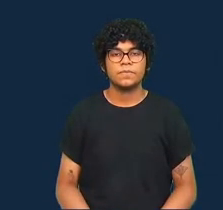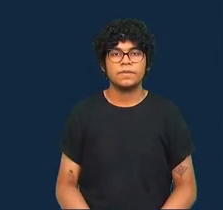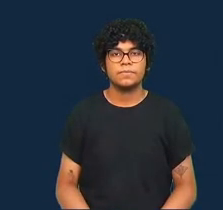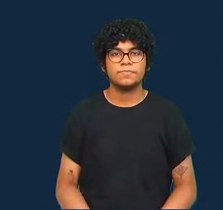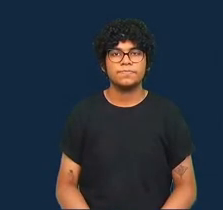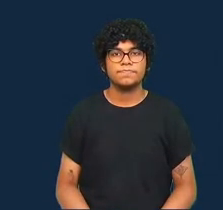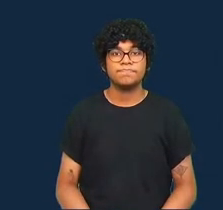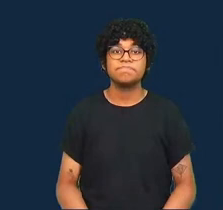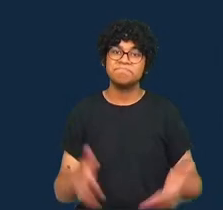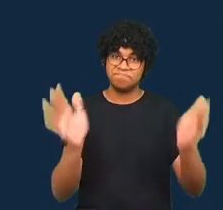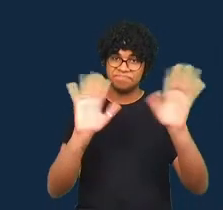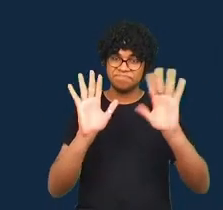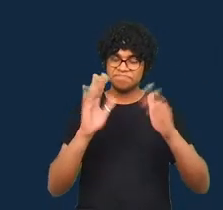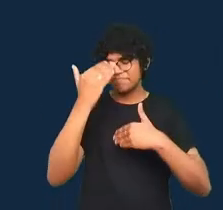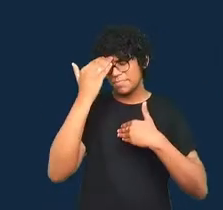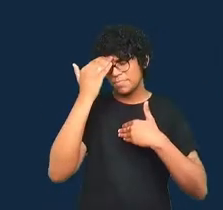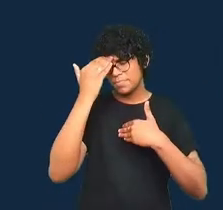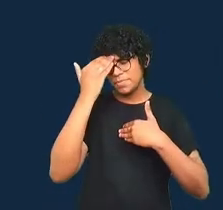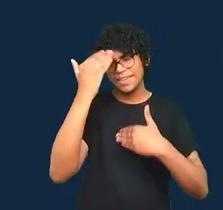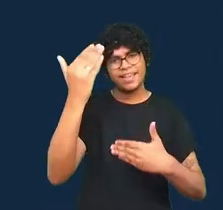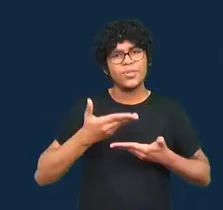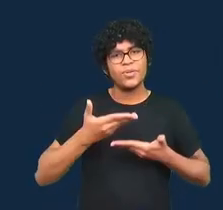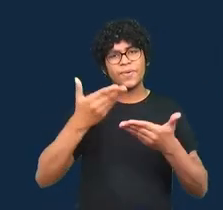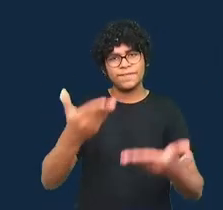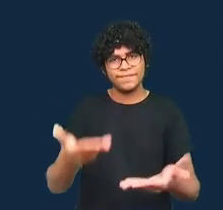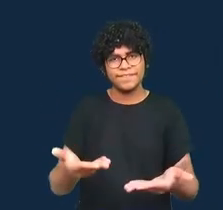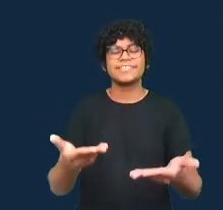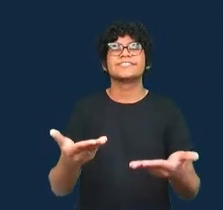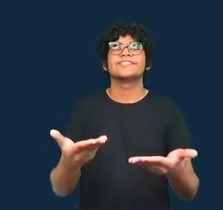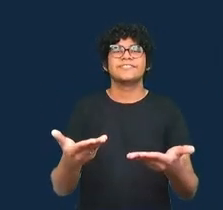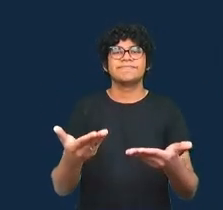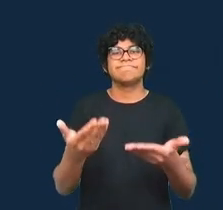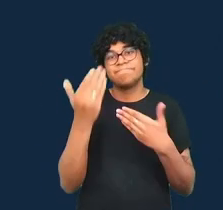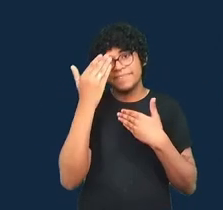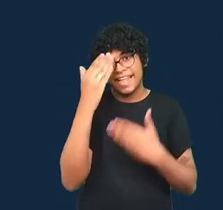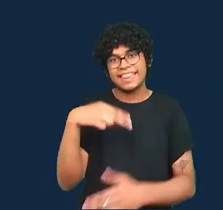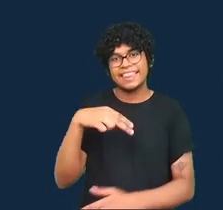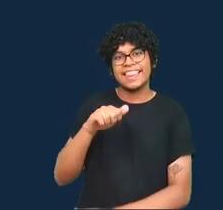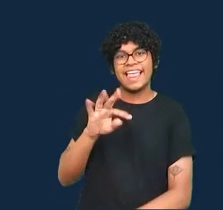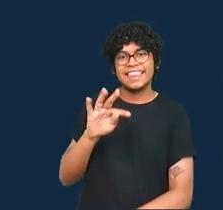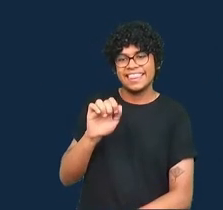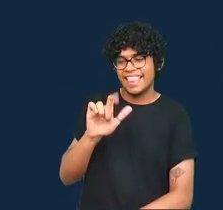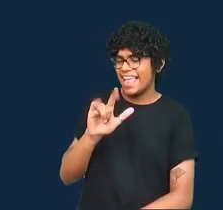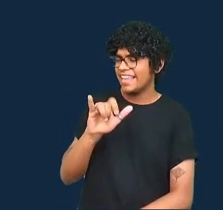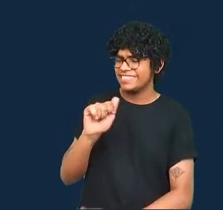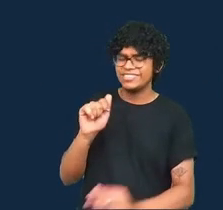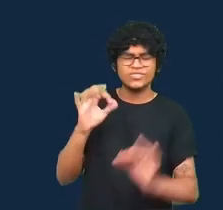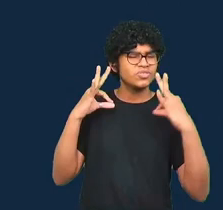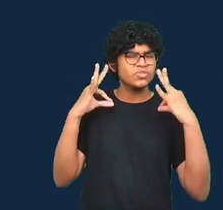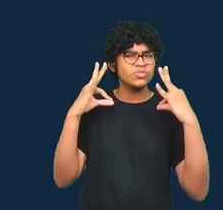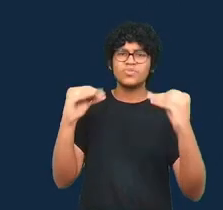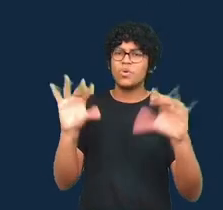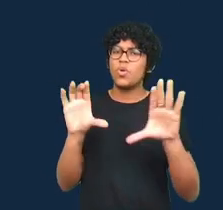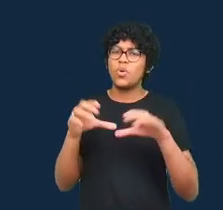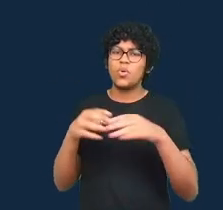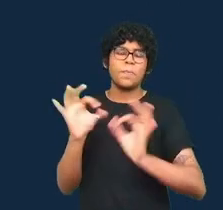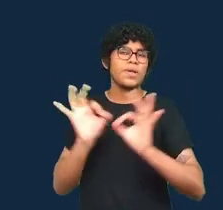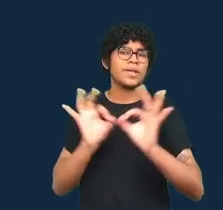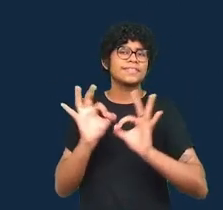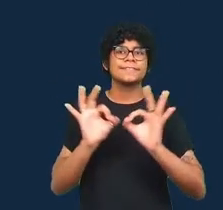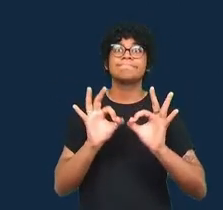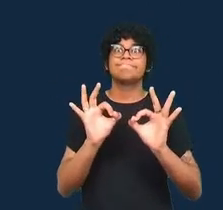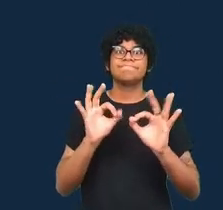Olá, eu agradeço muito pelo convite. Obrigada, Natália. Obrigada a todos os organizadores por esse trabalho